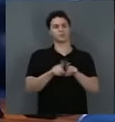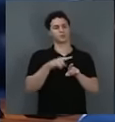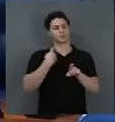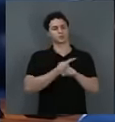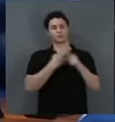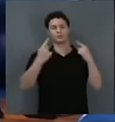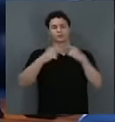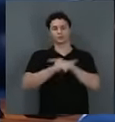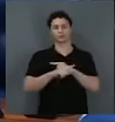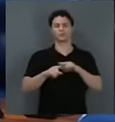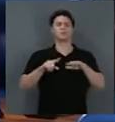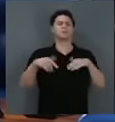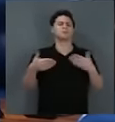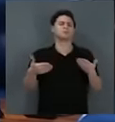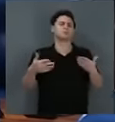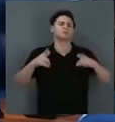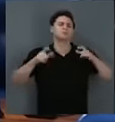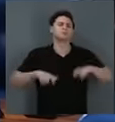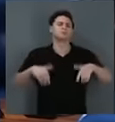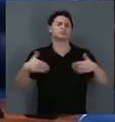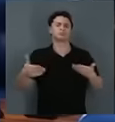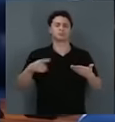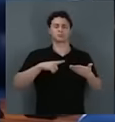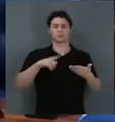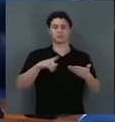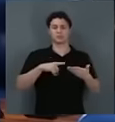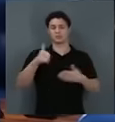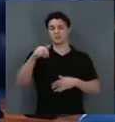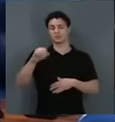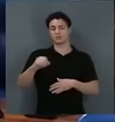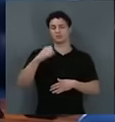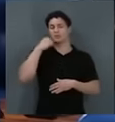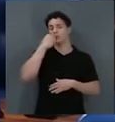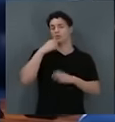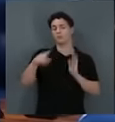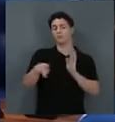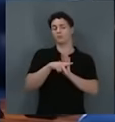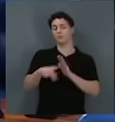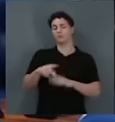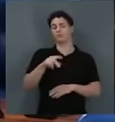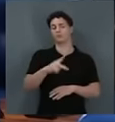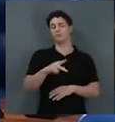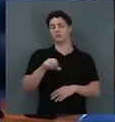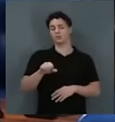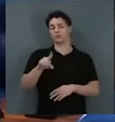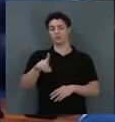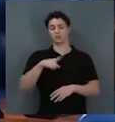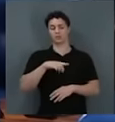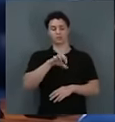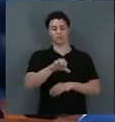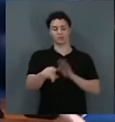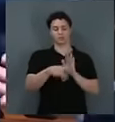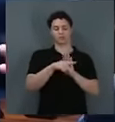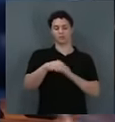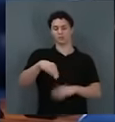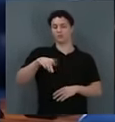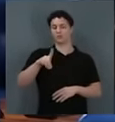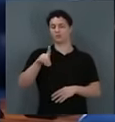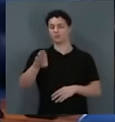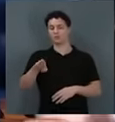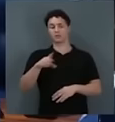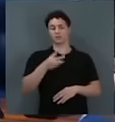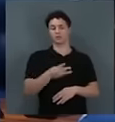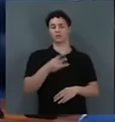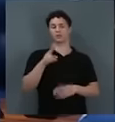Mas cadê os 10 senadores do PSD, os 9 do MDB, 3 do União